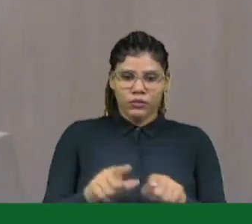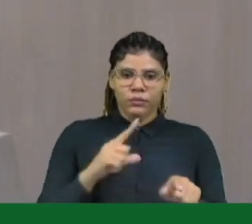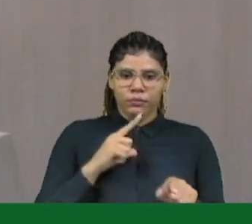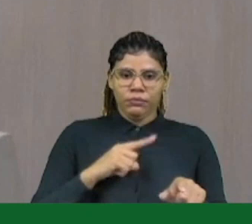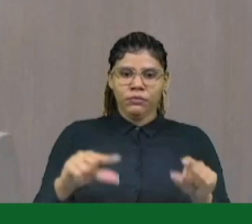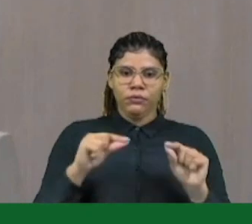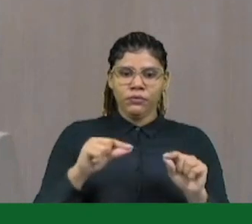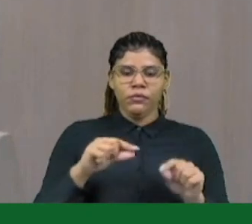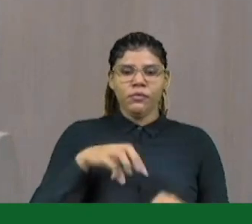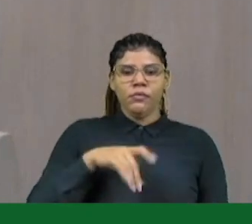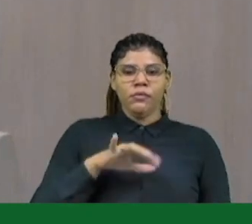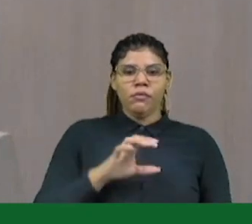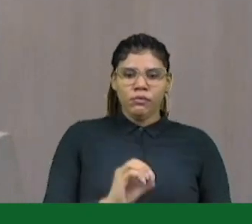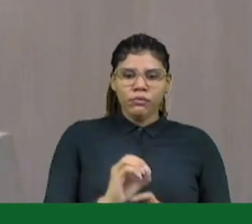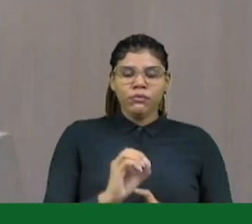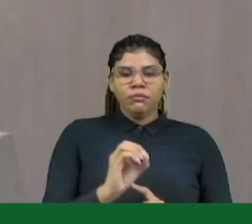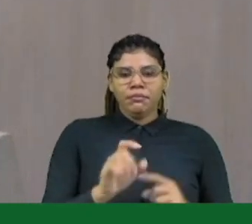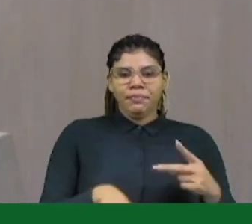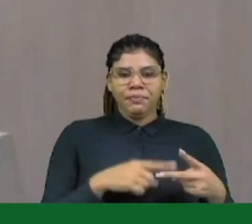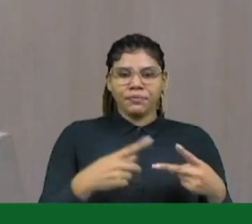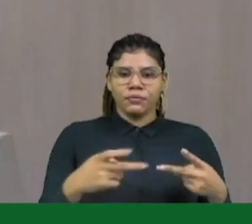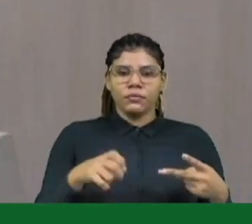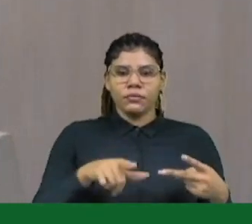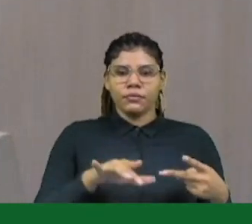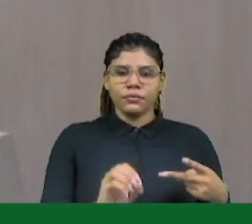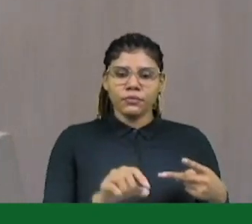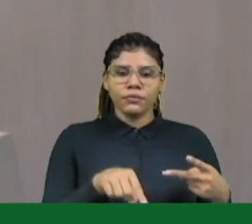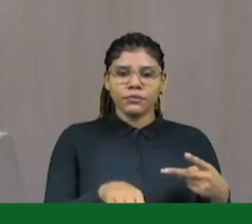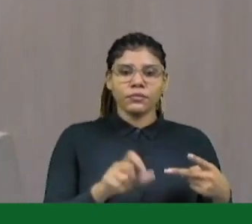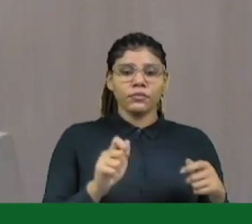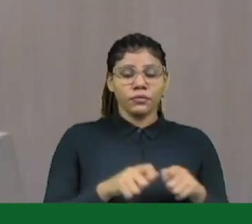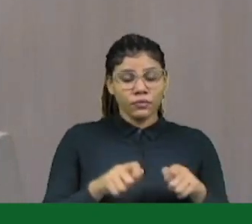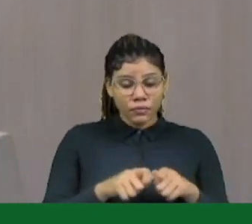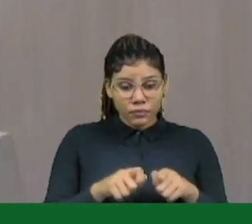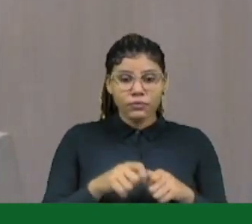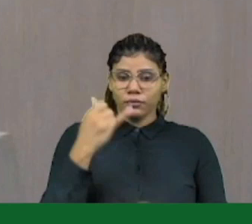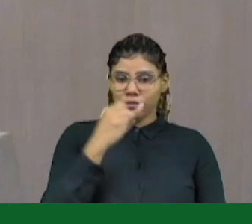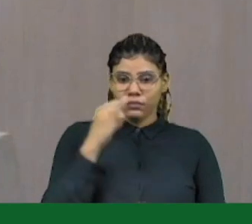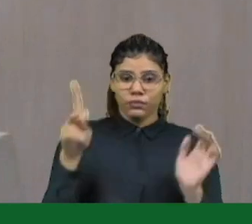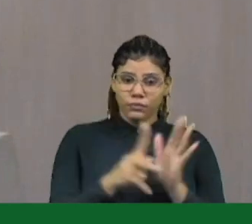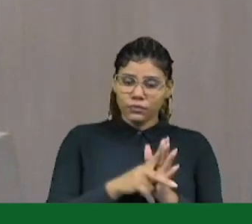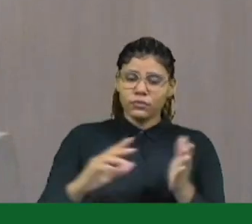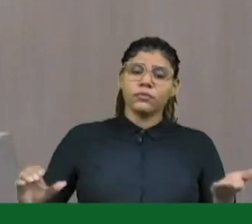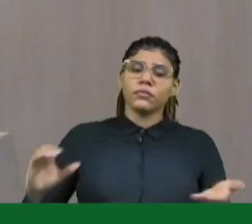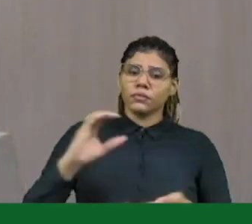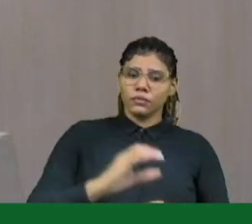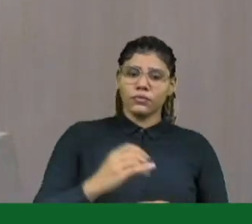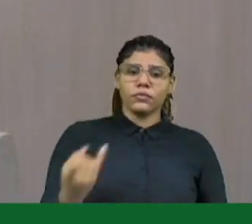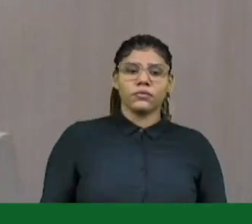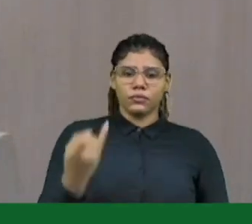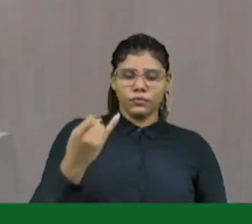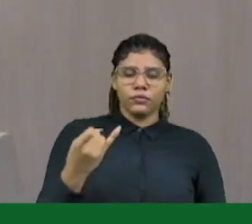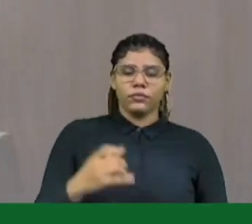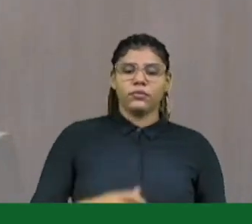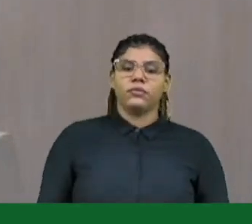micro façam a sua geração de energia com financiamentos que são importantes e aqui eu digo um deles que é por